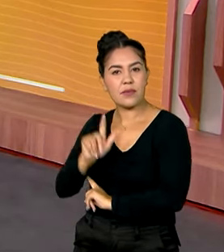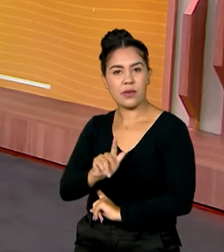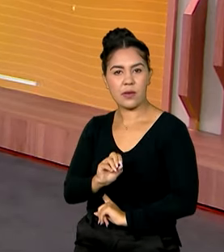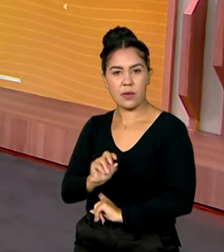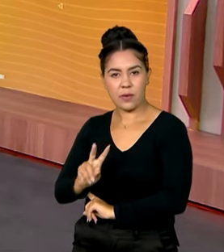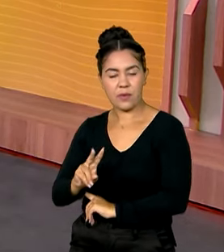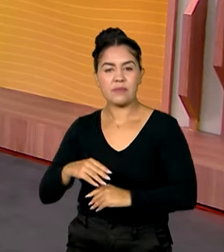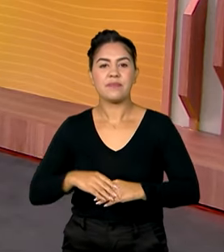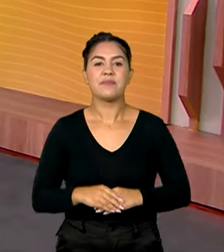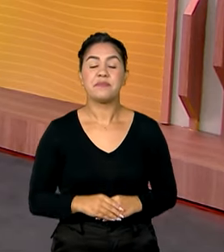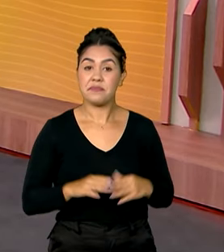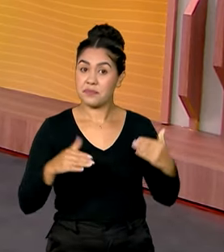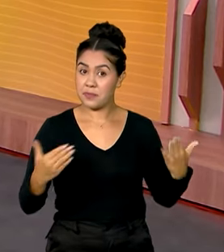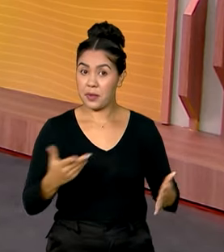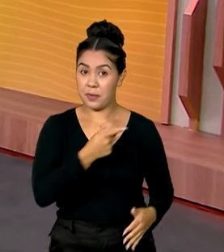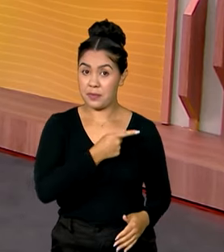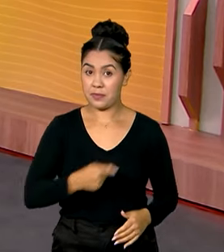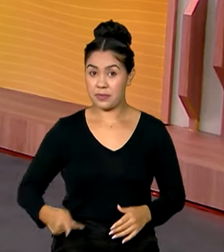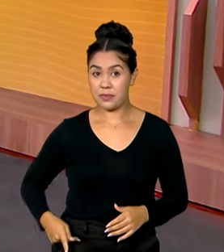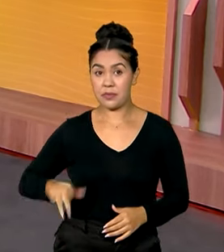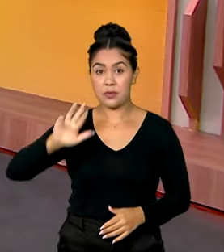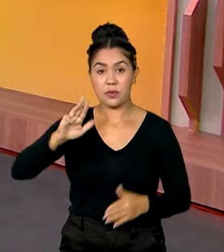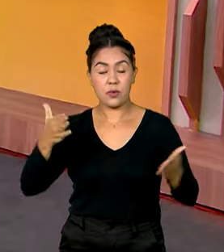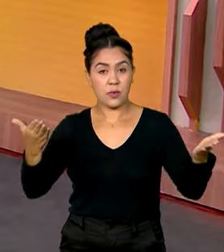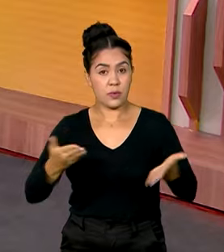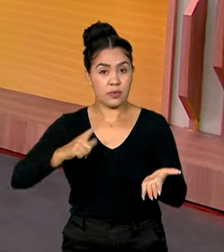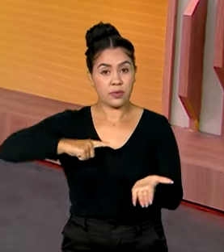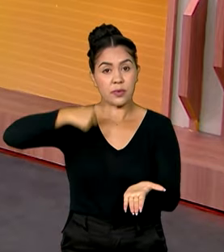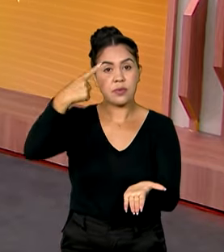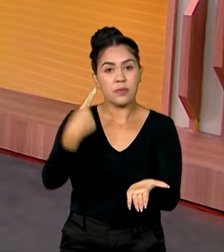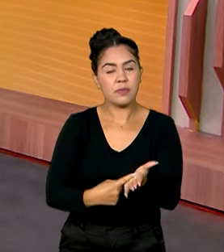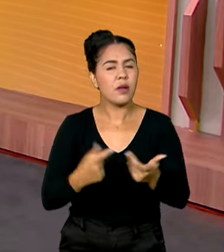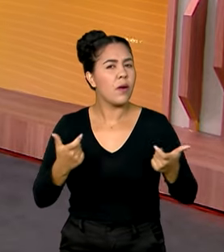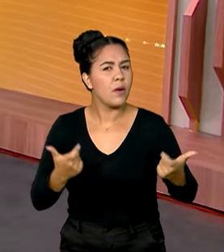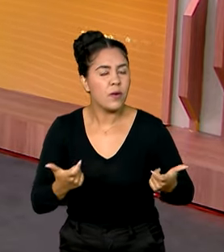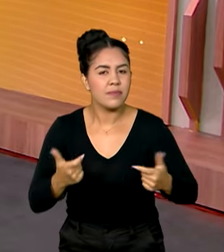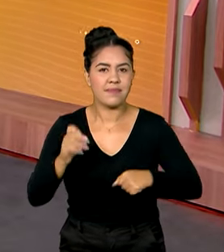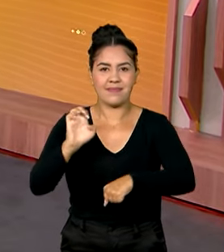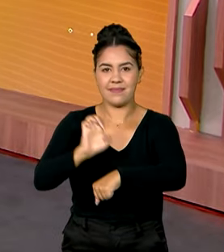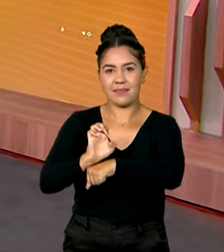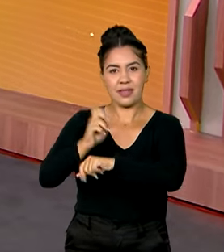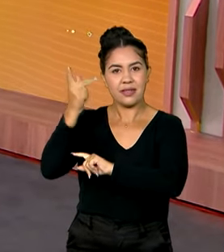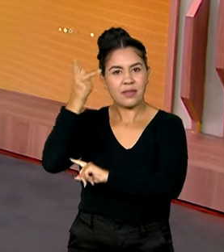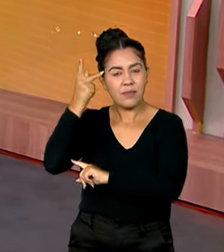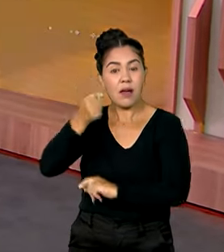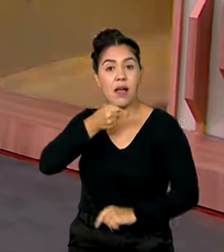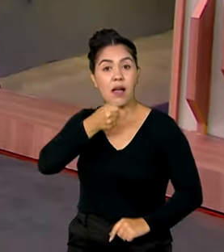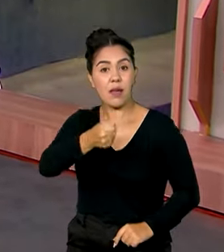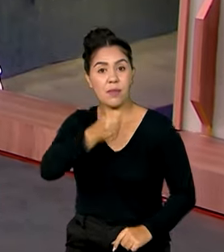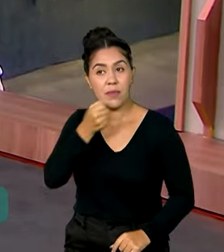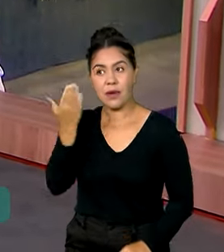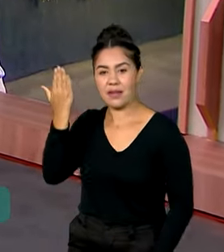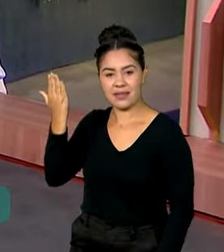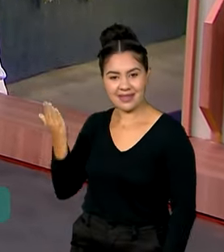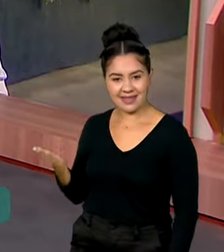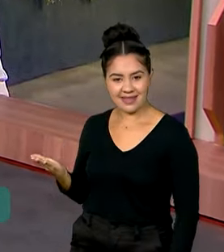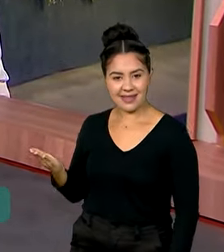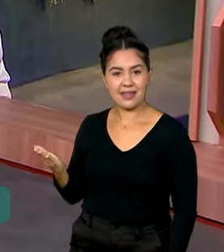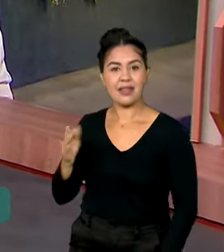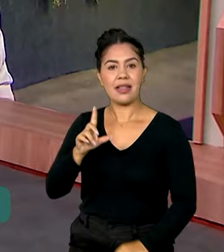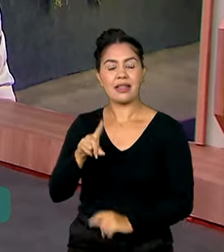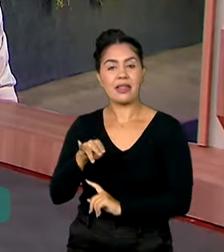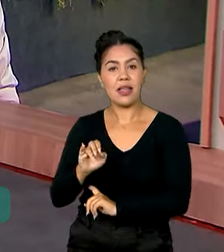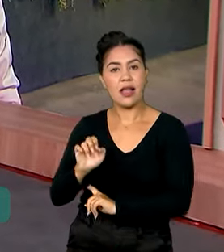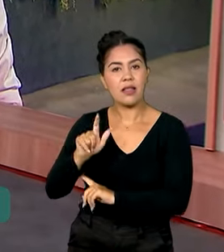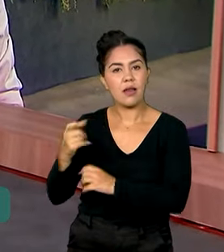O presidente Lula cumpre a agenda nesta sexta-feira em São Paulo. O repórter Daniel Mello acompanha o Dia do Presidente e traz